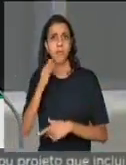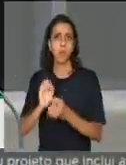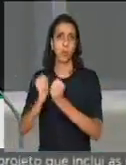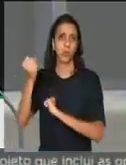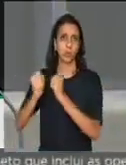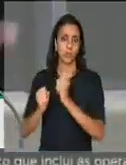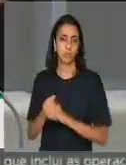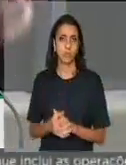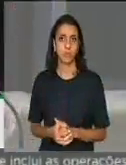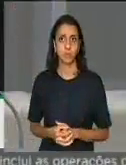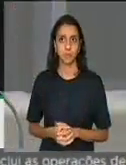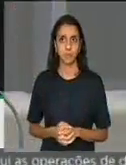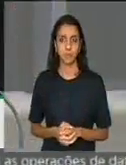Obrigado. Obrigado. Obrigado. Obrigado. Obrigado.